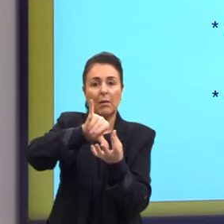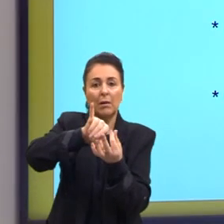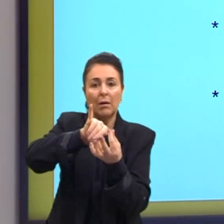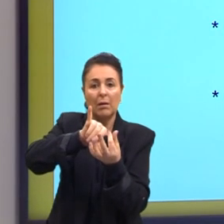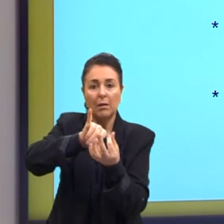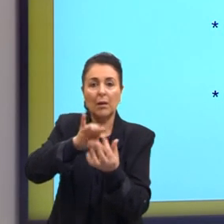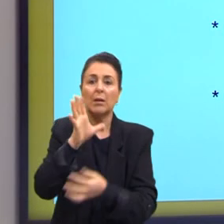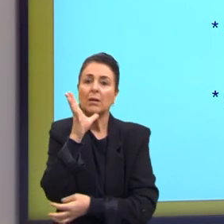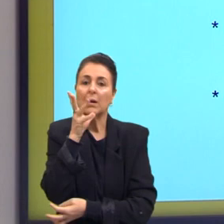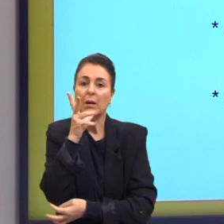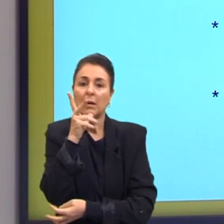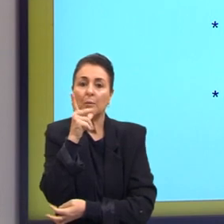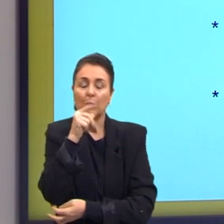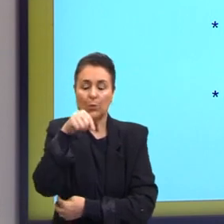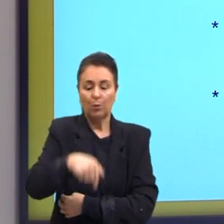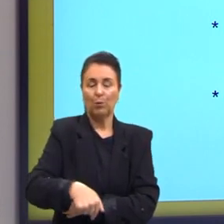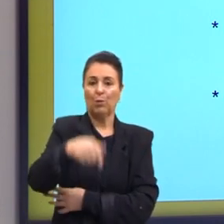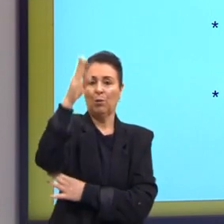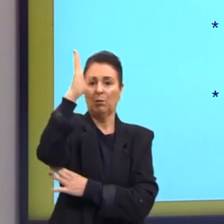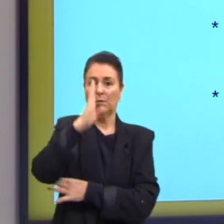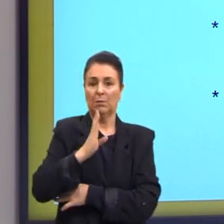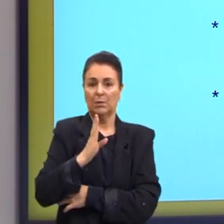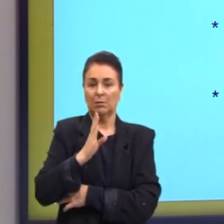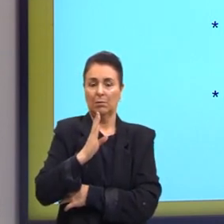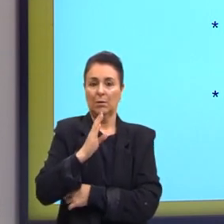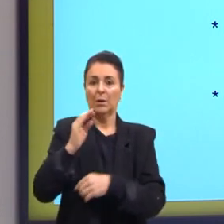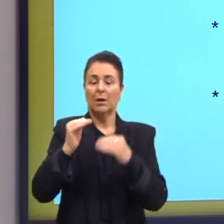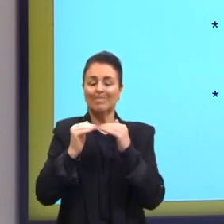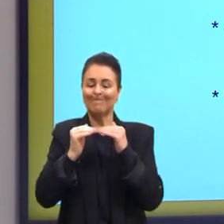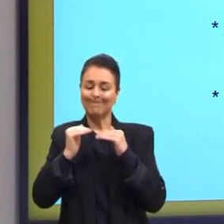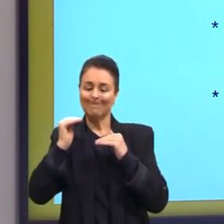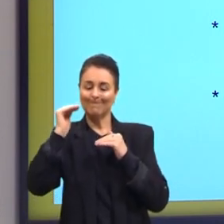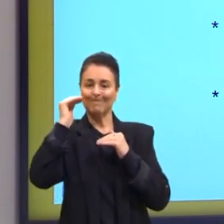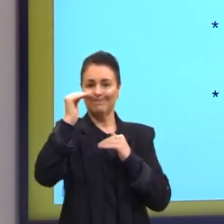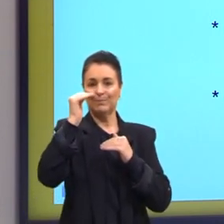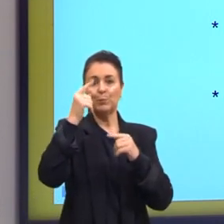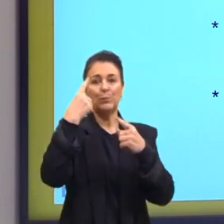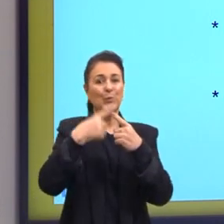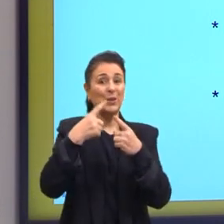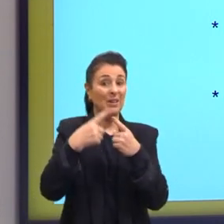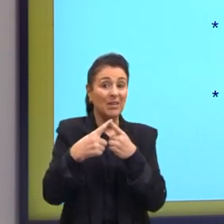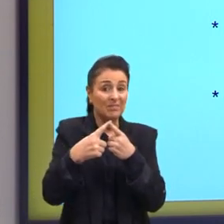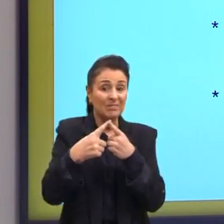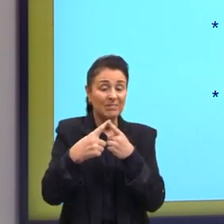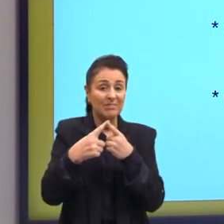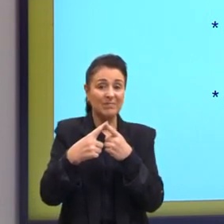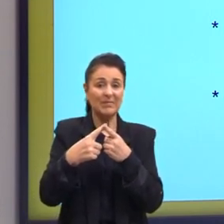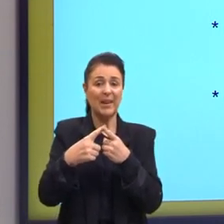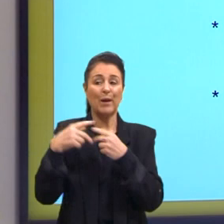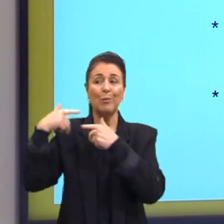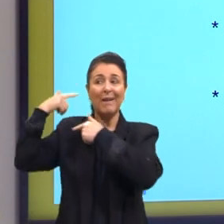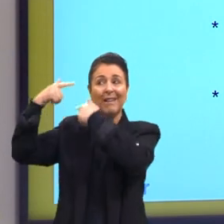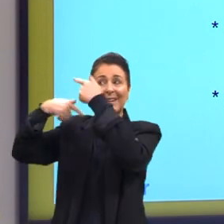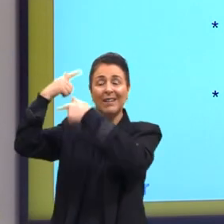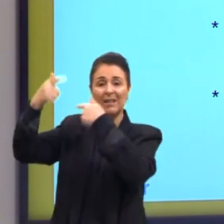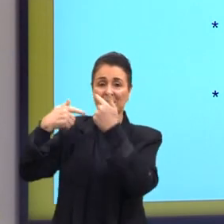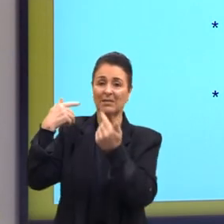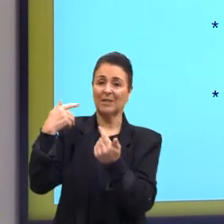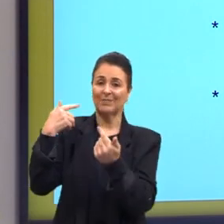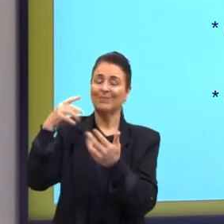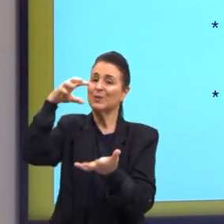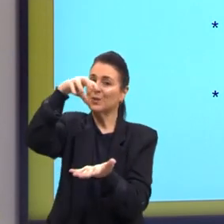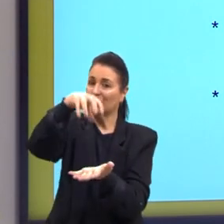faz esse questionamento, com uma superação da herança colonial. Então, essa é a perspectiva do Caio Prado Júnior.